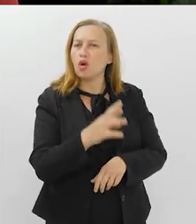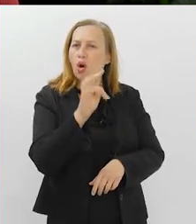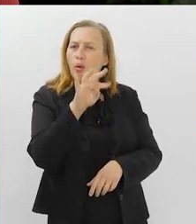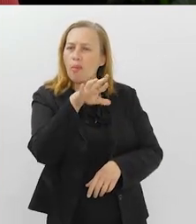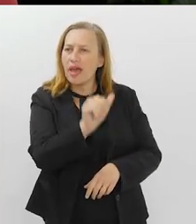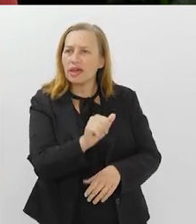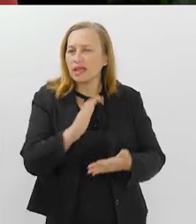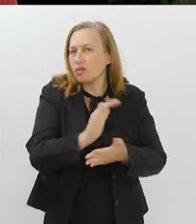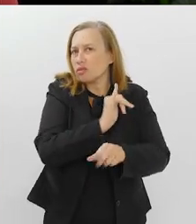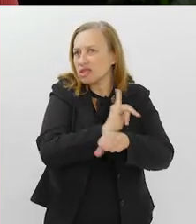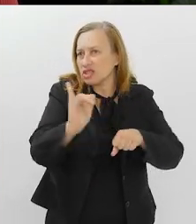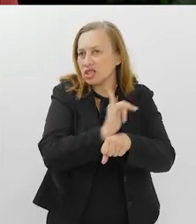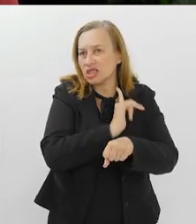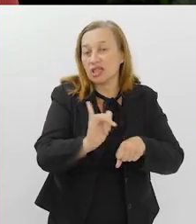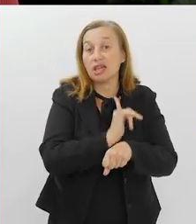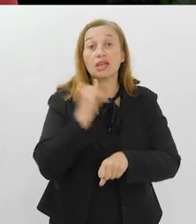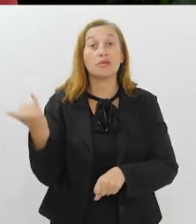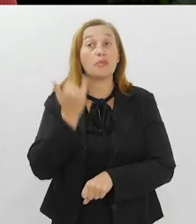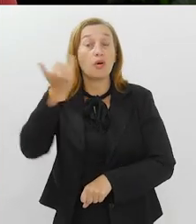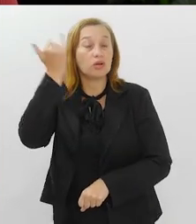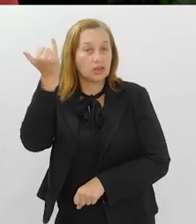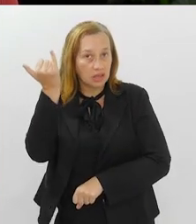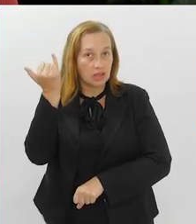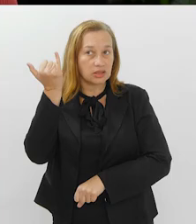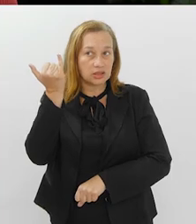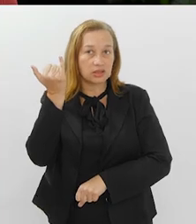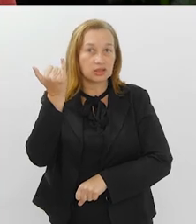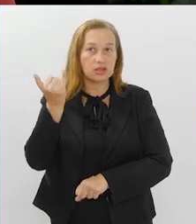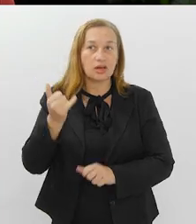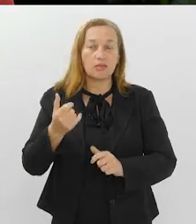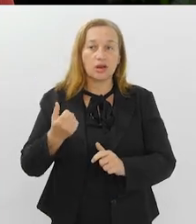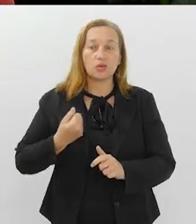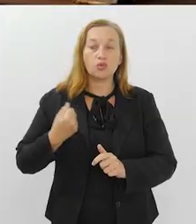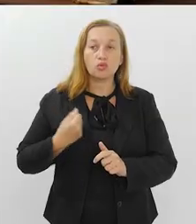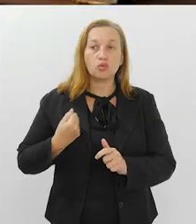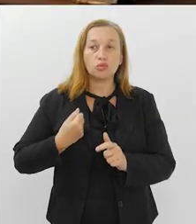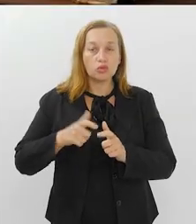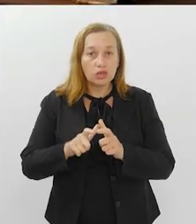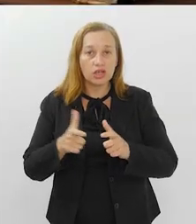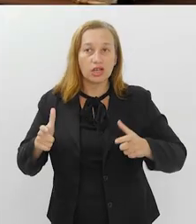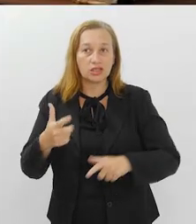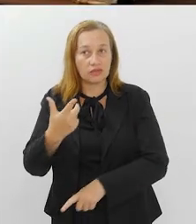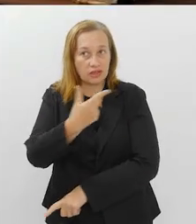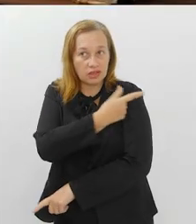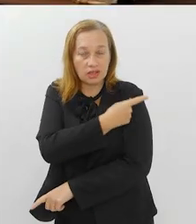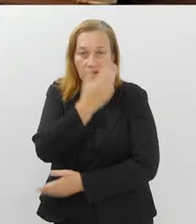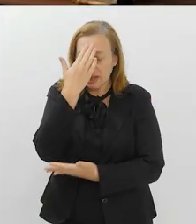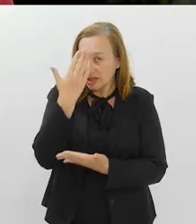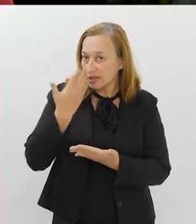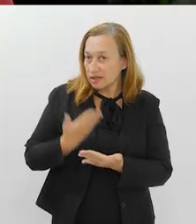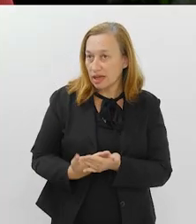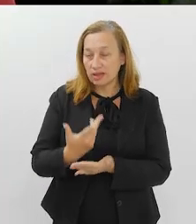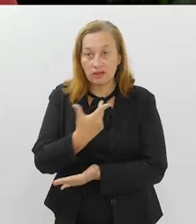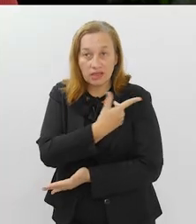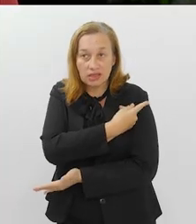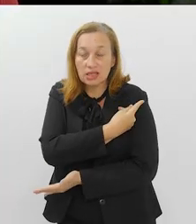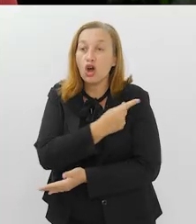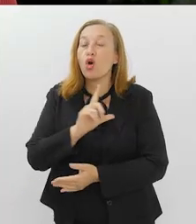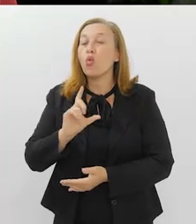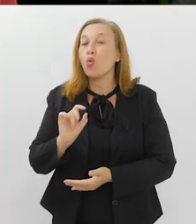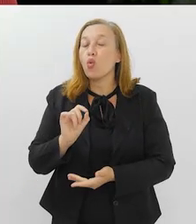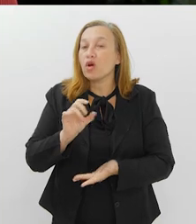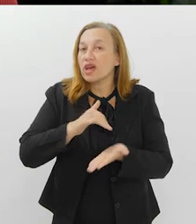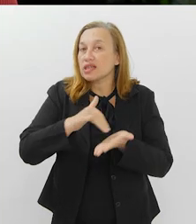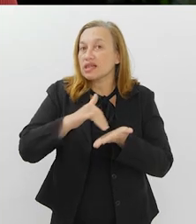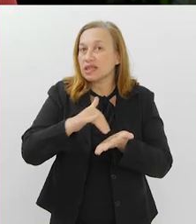De algumas estratégias e ações que são importantes nessa questão para aumentar a cobertura vacinal, né? E voltar a ter essa confiança no Estado como um todo. O que a